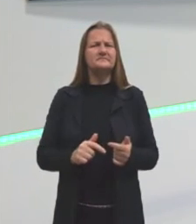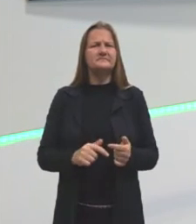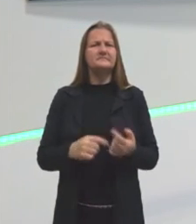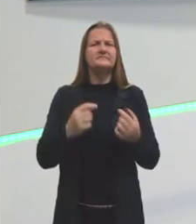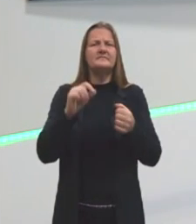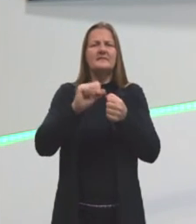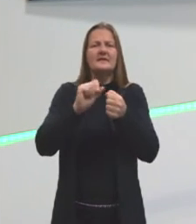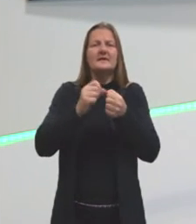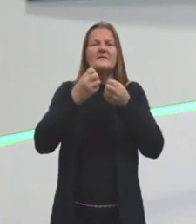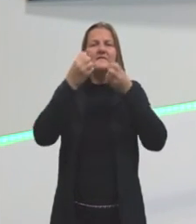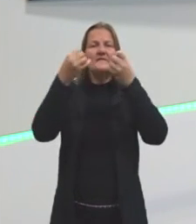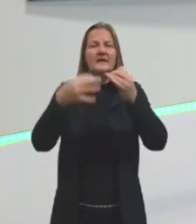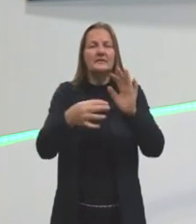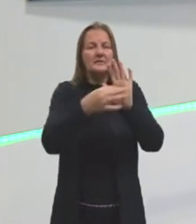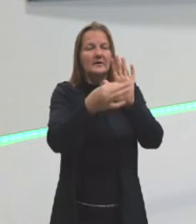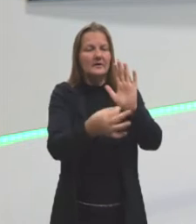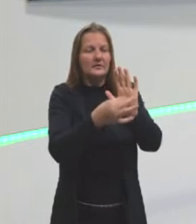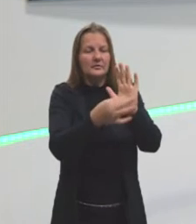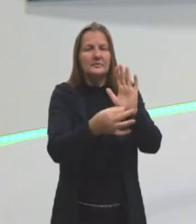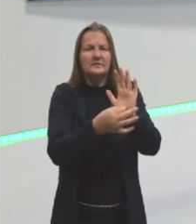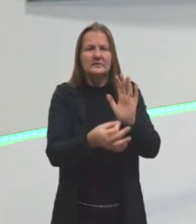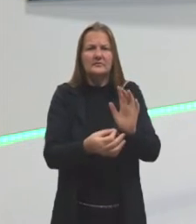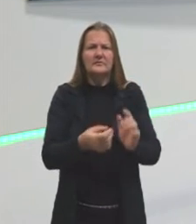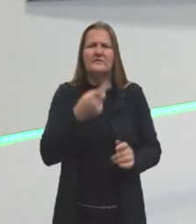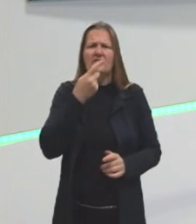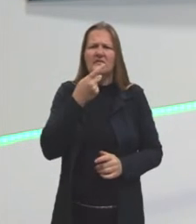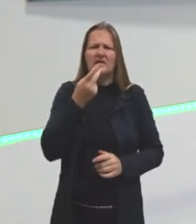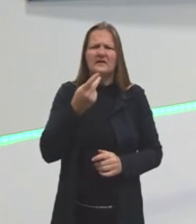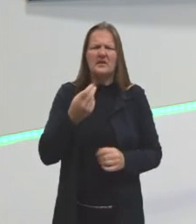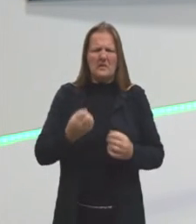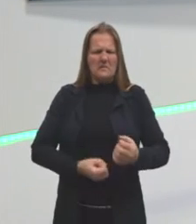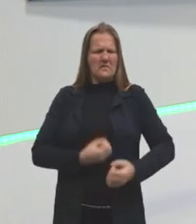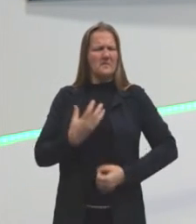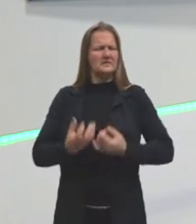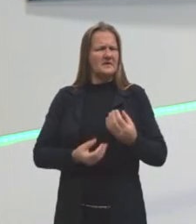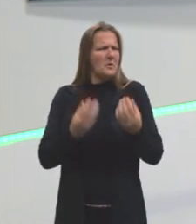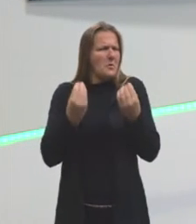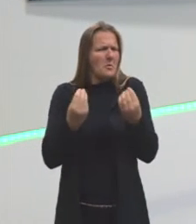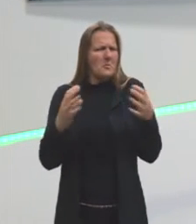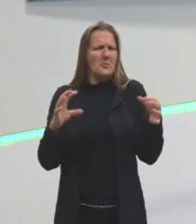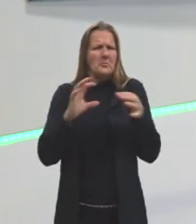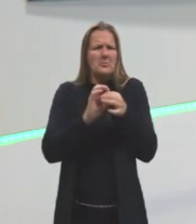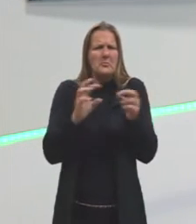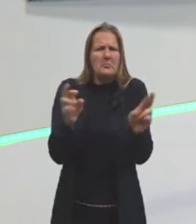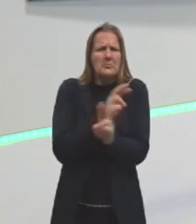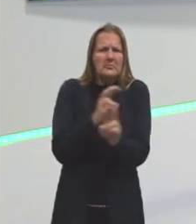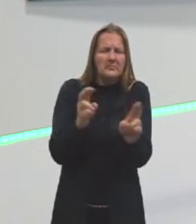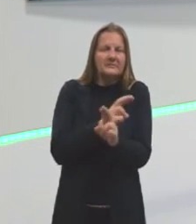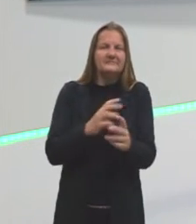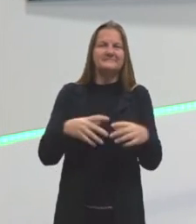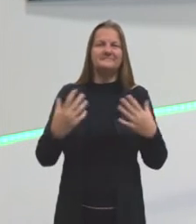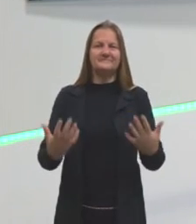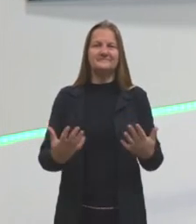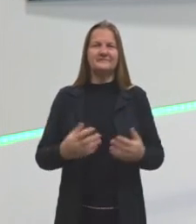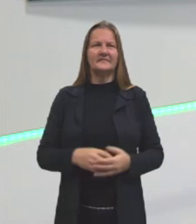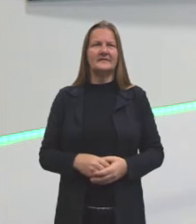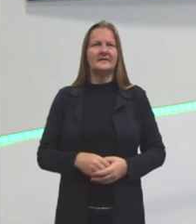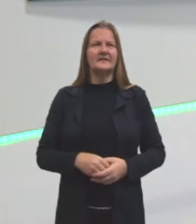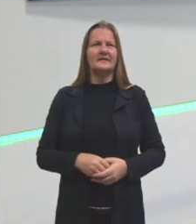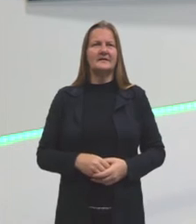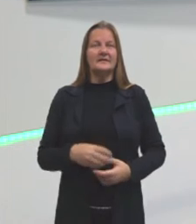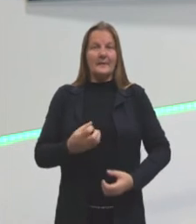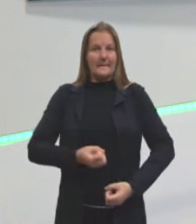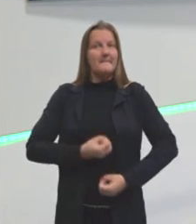falar sobre argumentação e começa me falando de poesia. O que quer dizer isso? Aqui a gente tem, no caso, uma